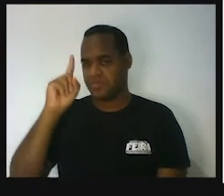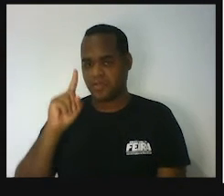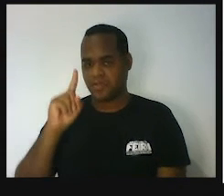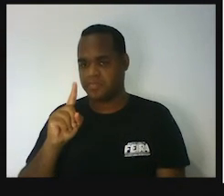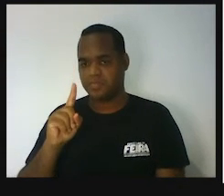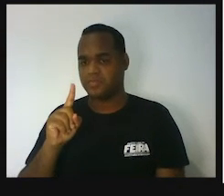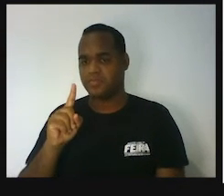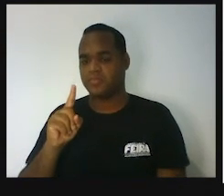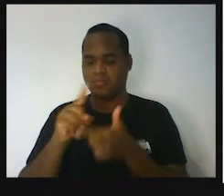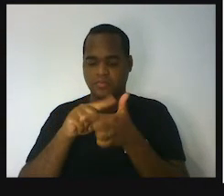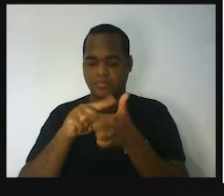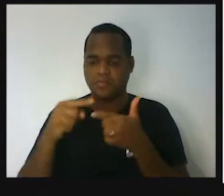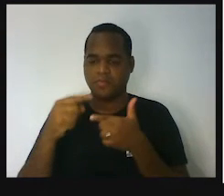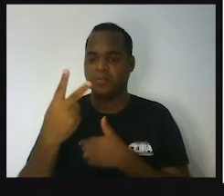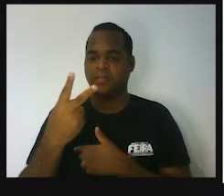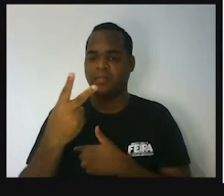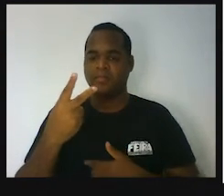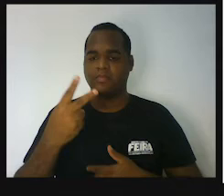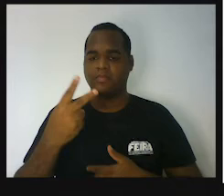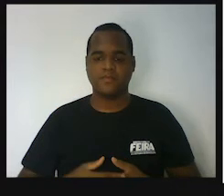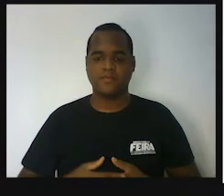dividido por dois. Então, mais